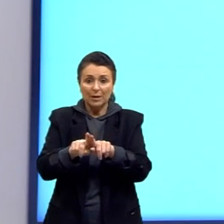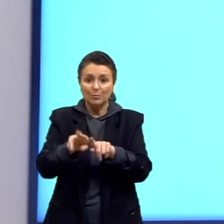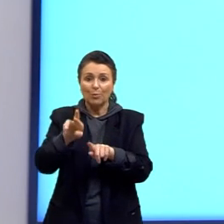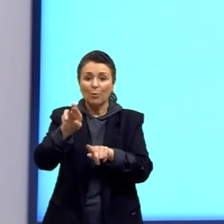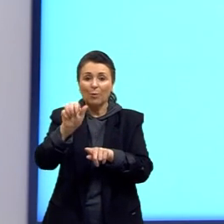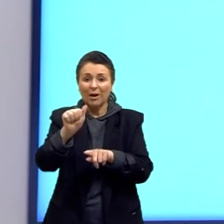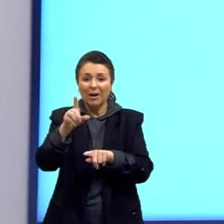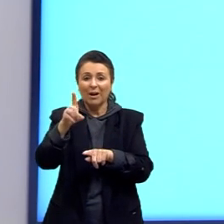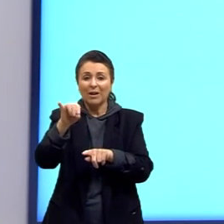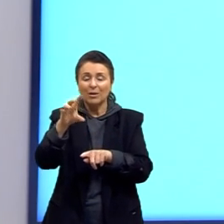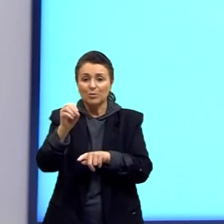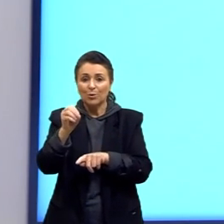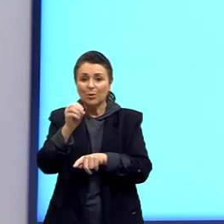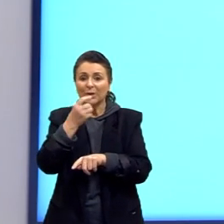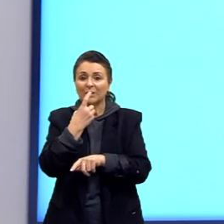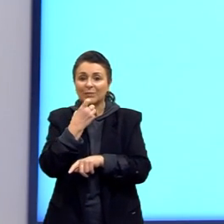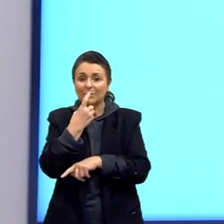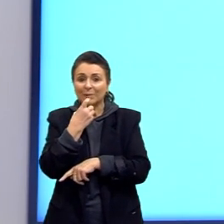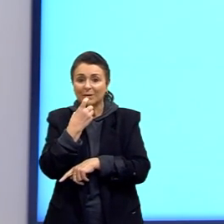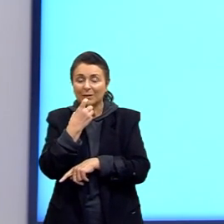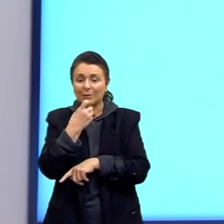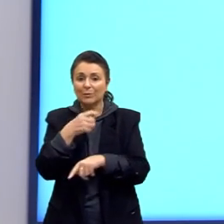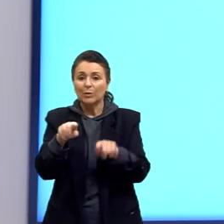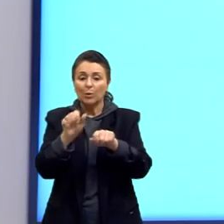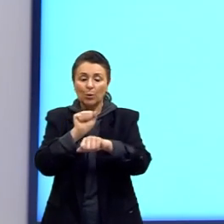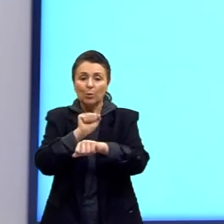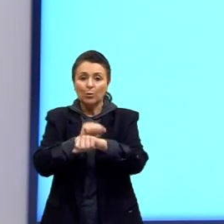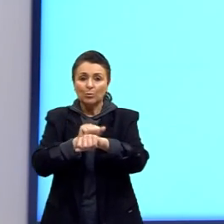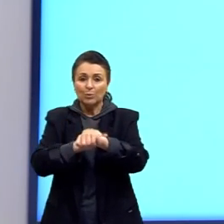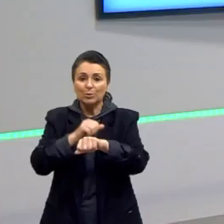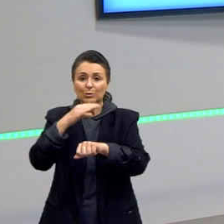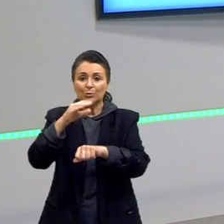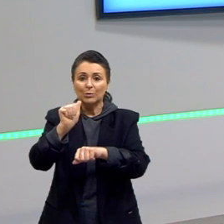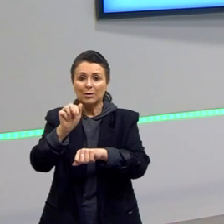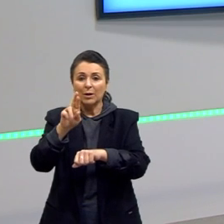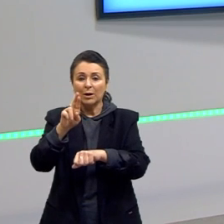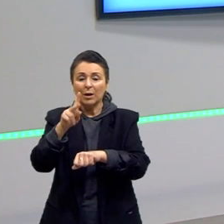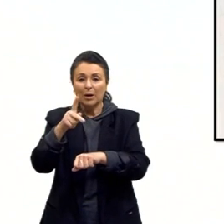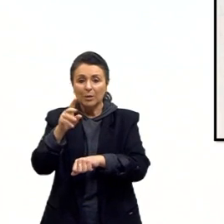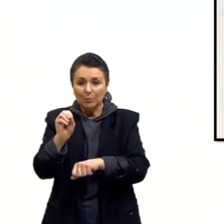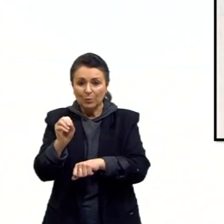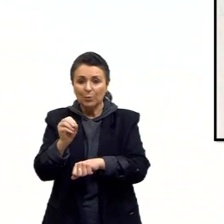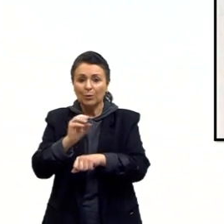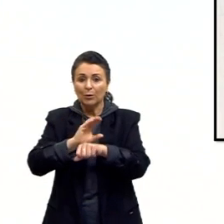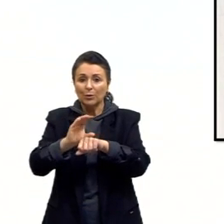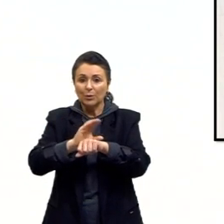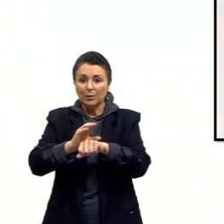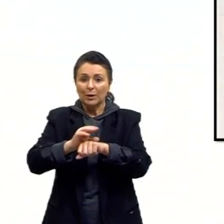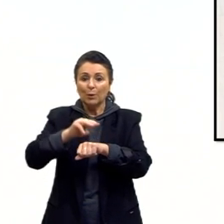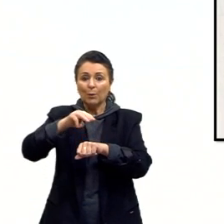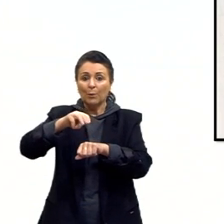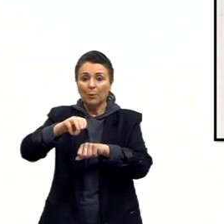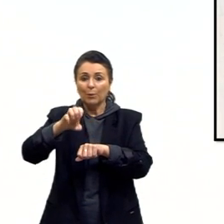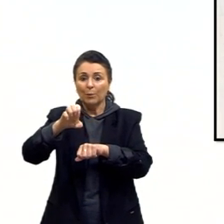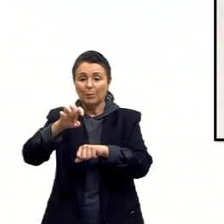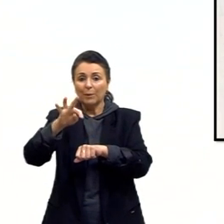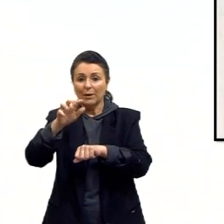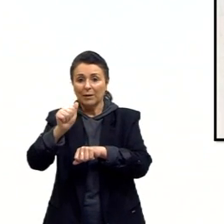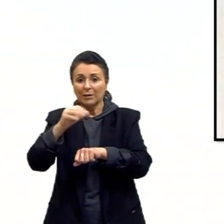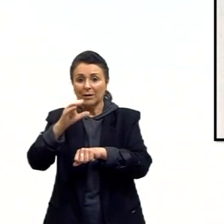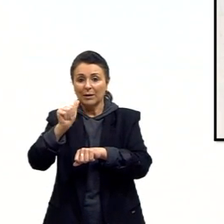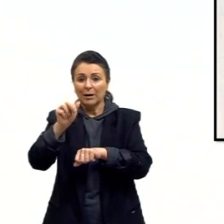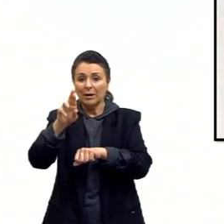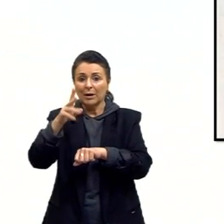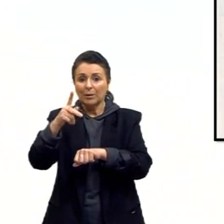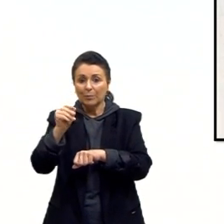por exemplo, em vermelho, os ossos do carpo em cinza, os ossos do metacarpo e dos dedos em azul.